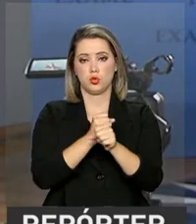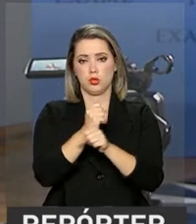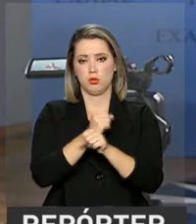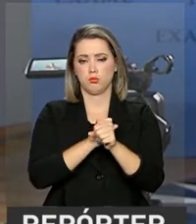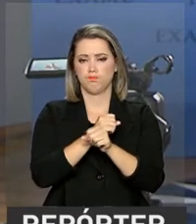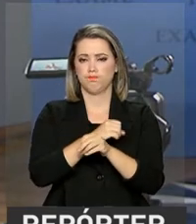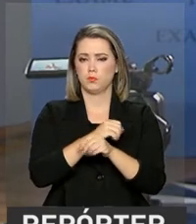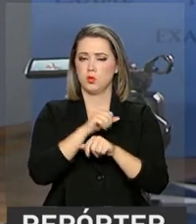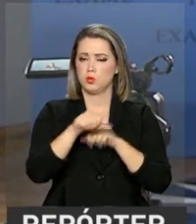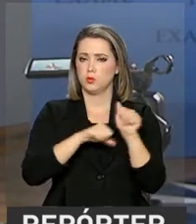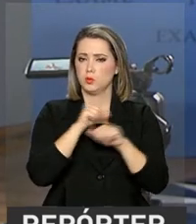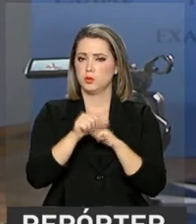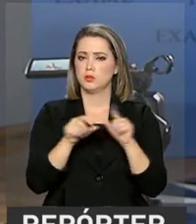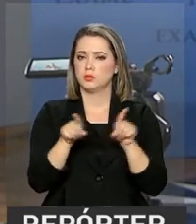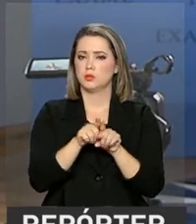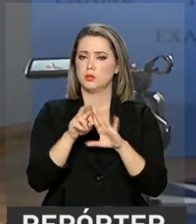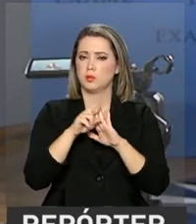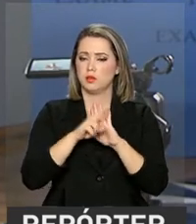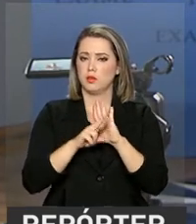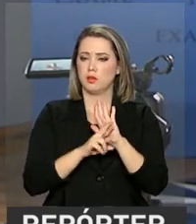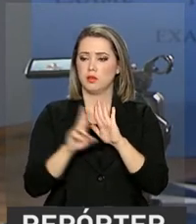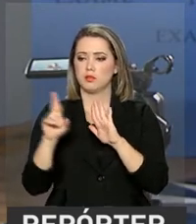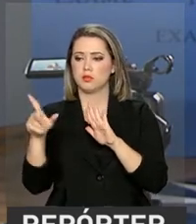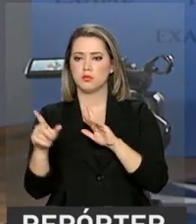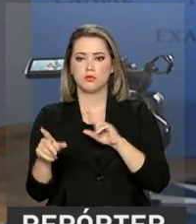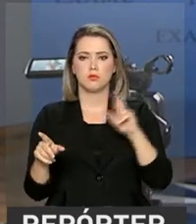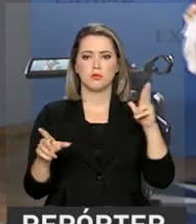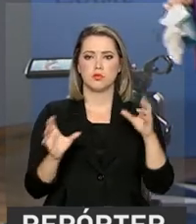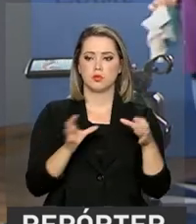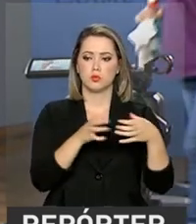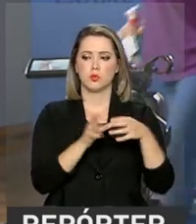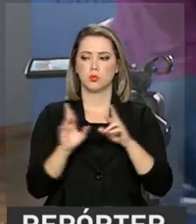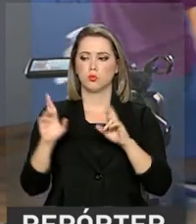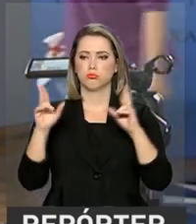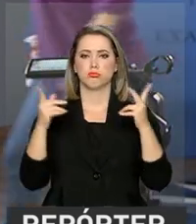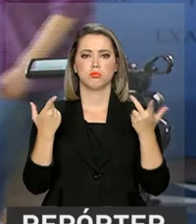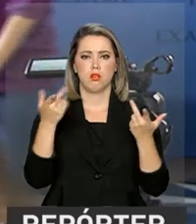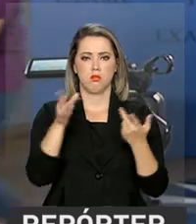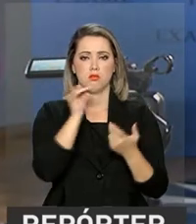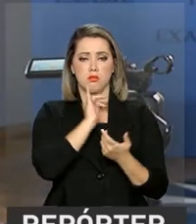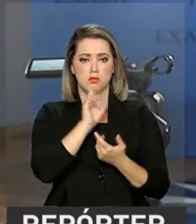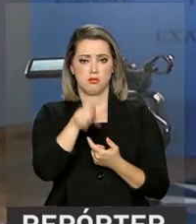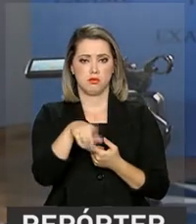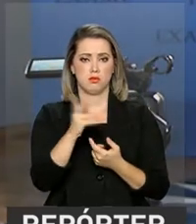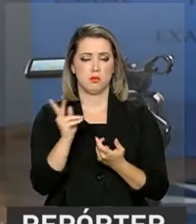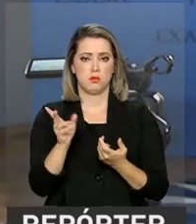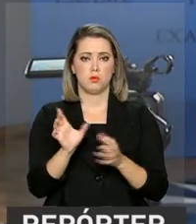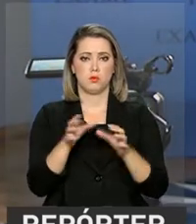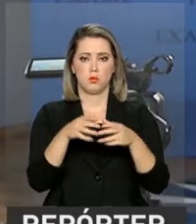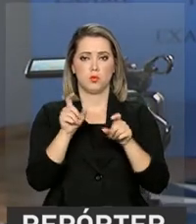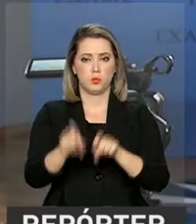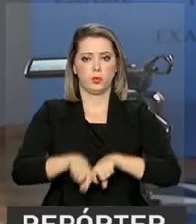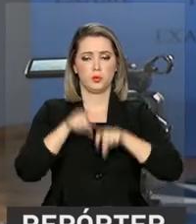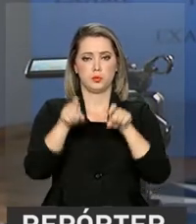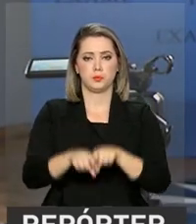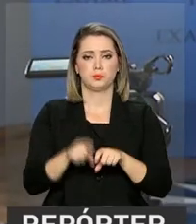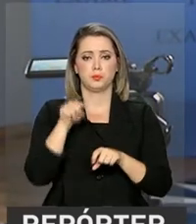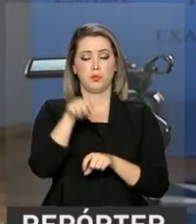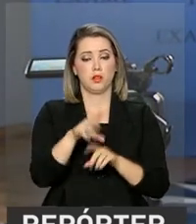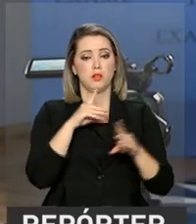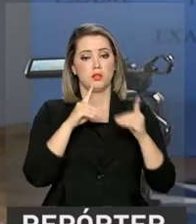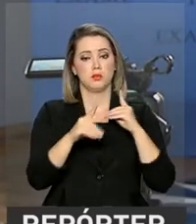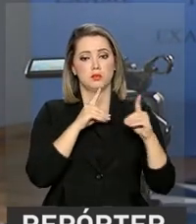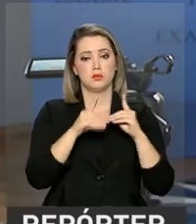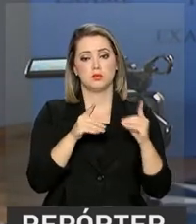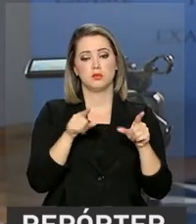de transição, além de regras diferenciadas para alguns setores, como, por exemplo, é o caso dos trabalhadores rurais. Esse debate, então,